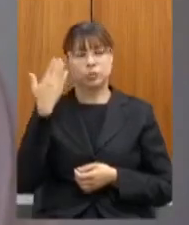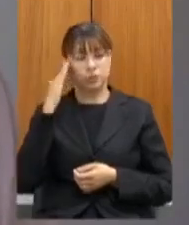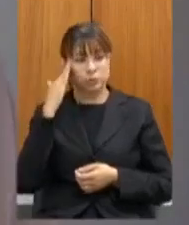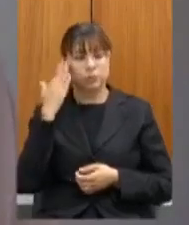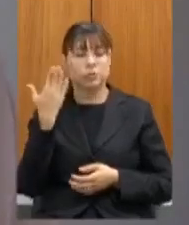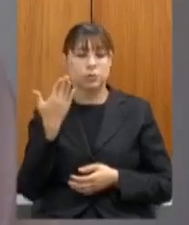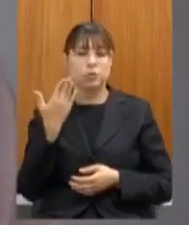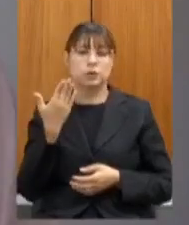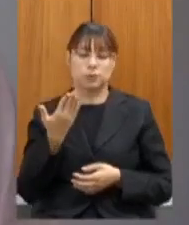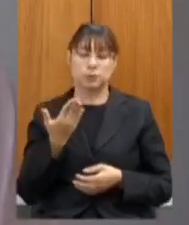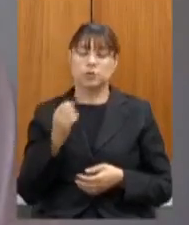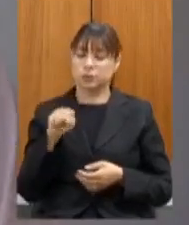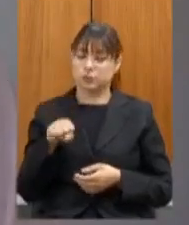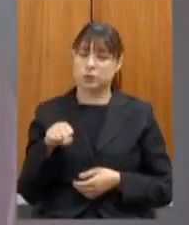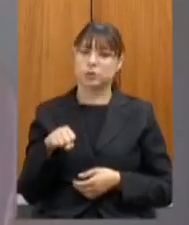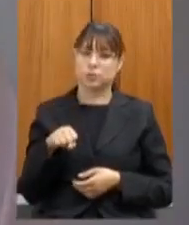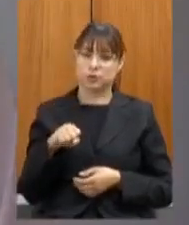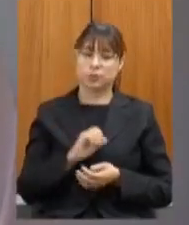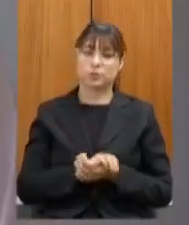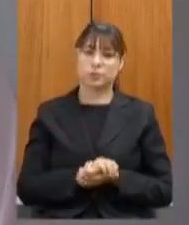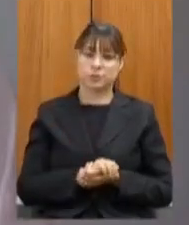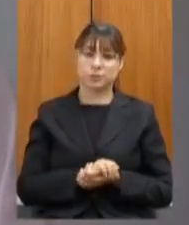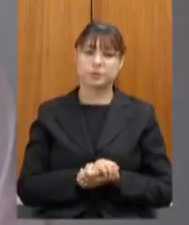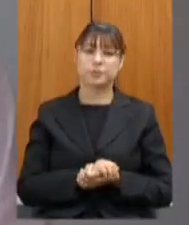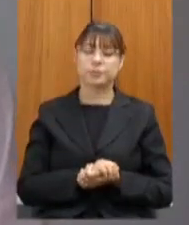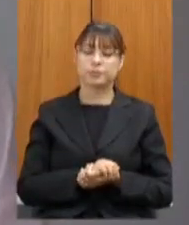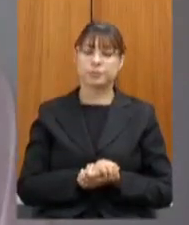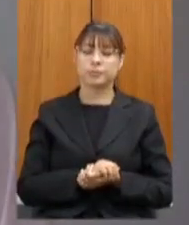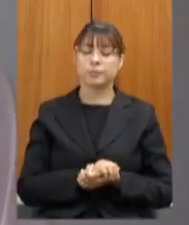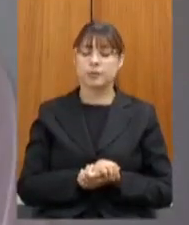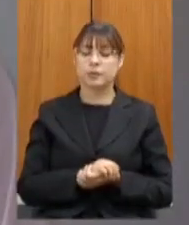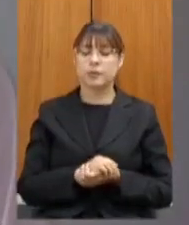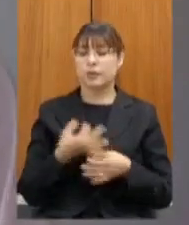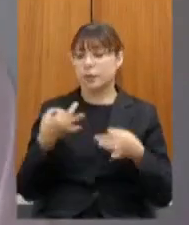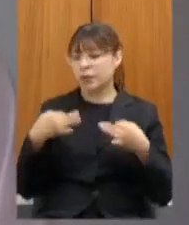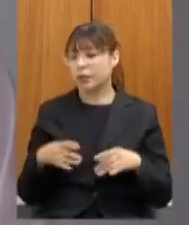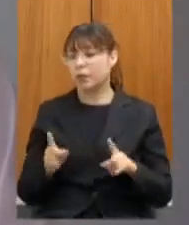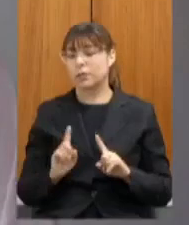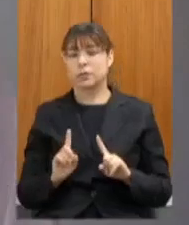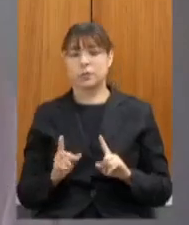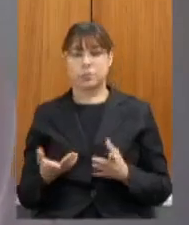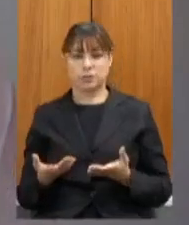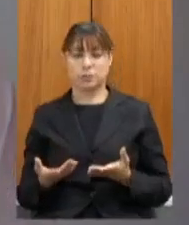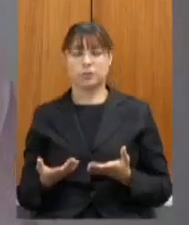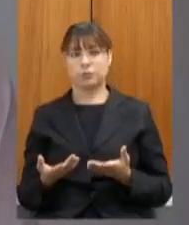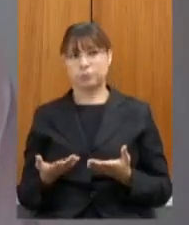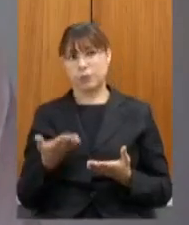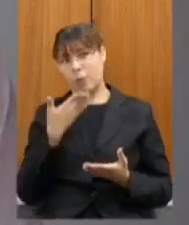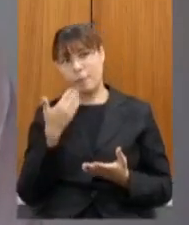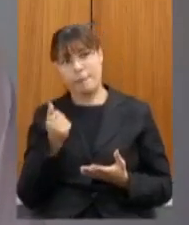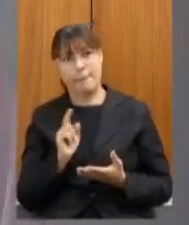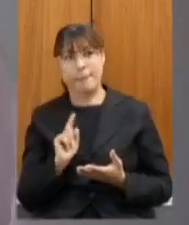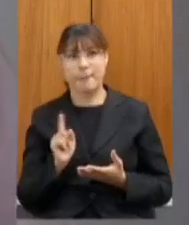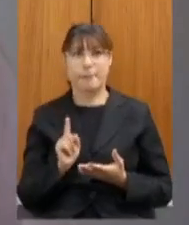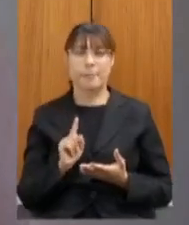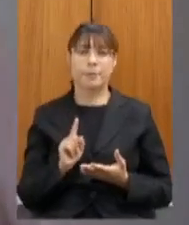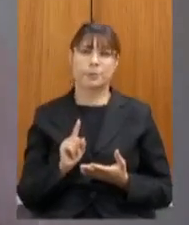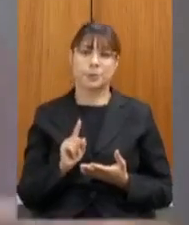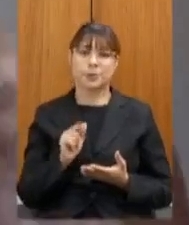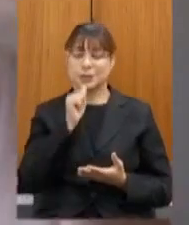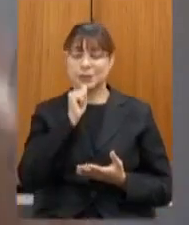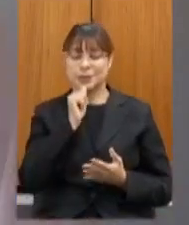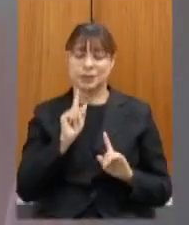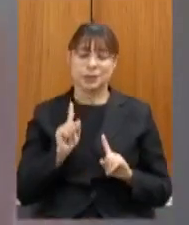muito a gente sabe mais uma vez que não é o ideal que a gente está